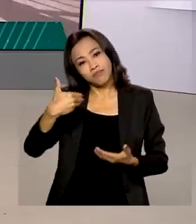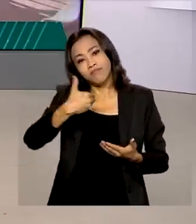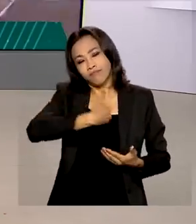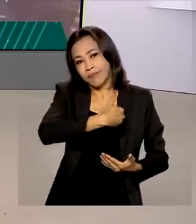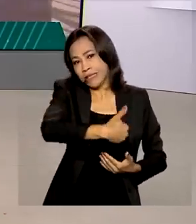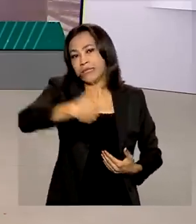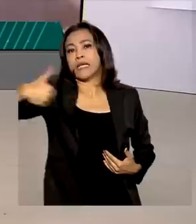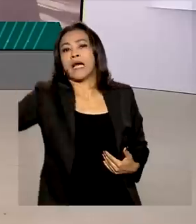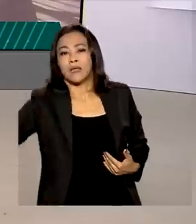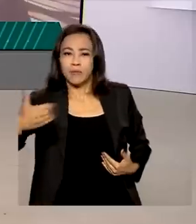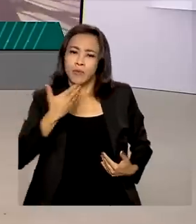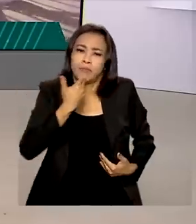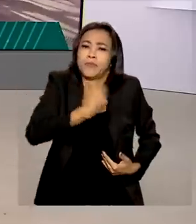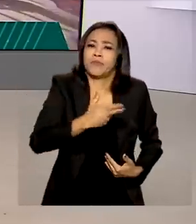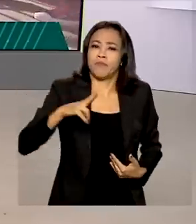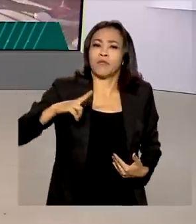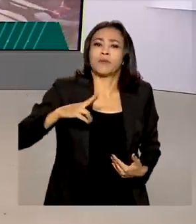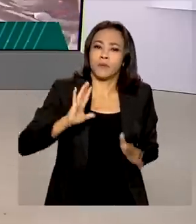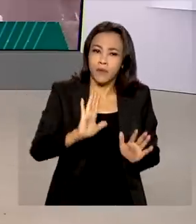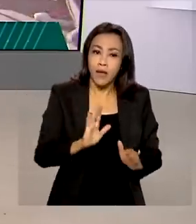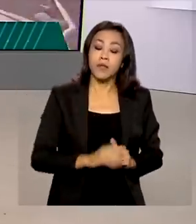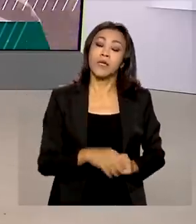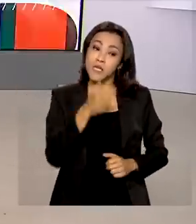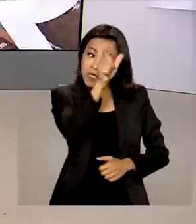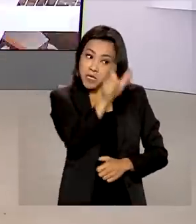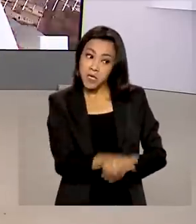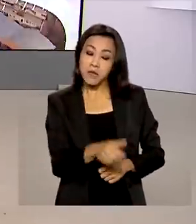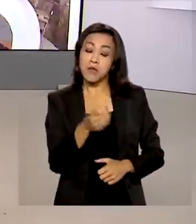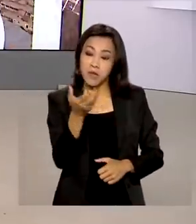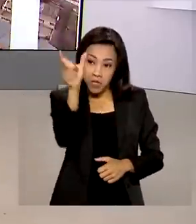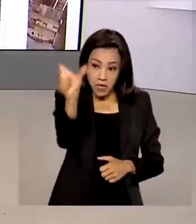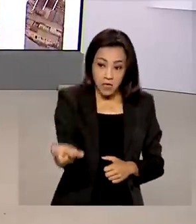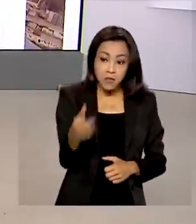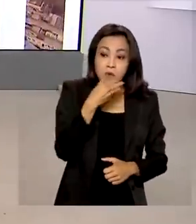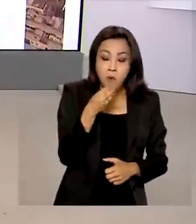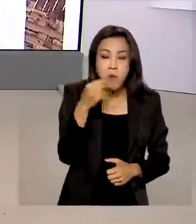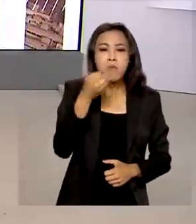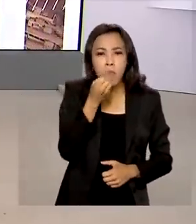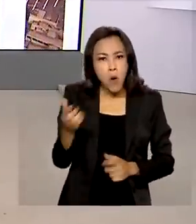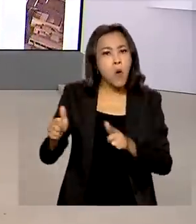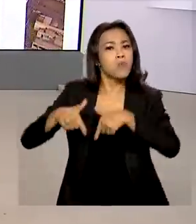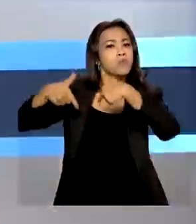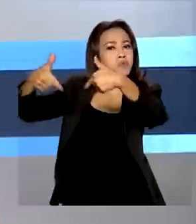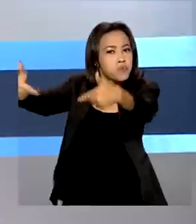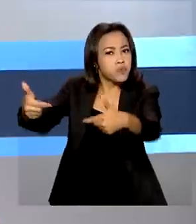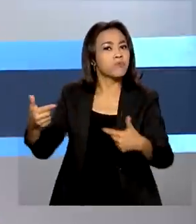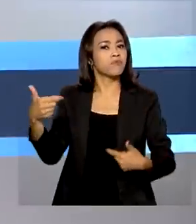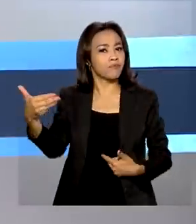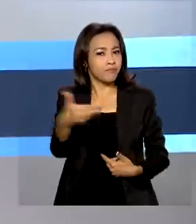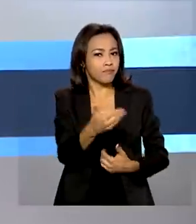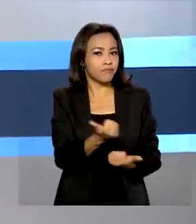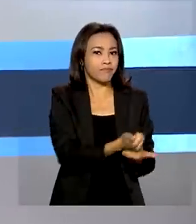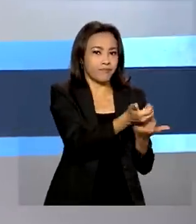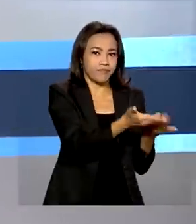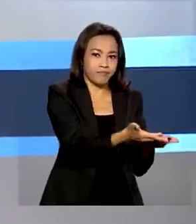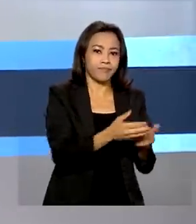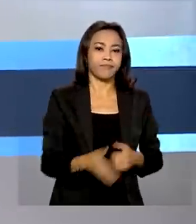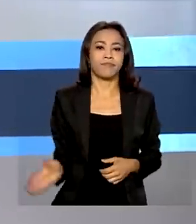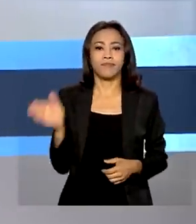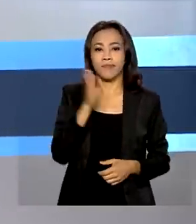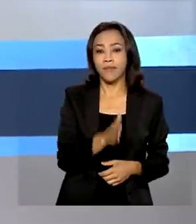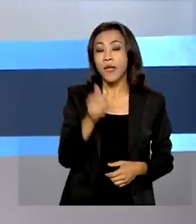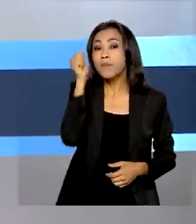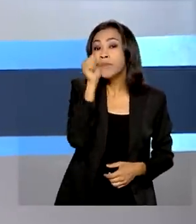O MEC agradeceu o trabalho e afirmou que Dupas realizou avanços importantes para o INEP. Mulheres que já